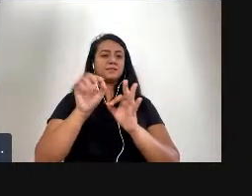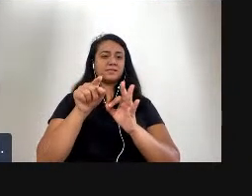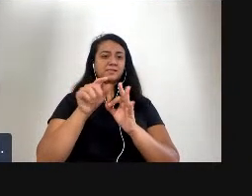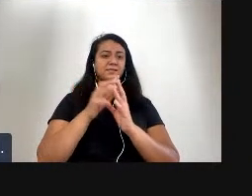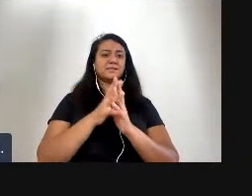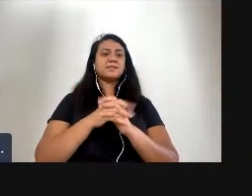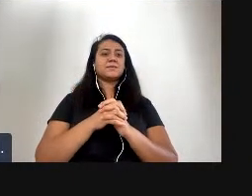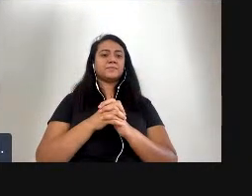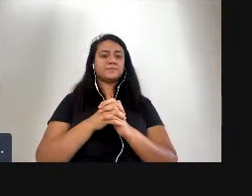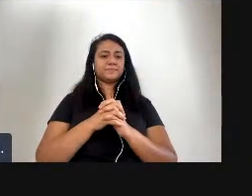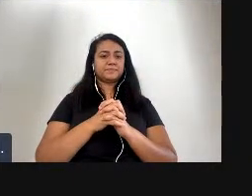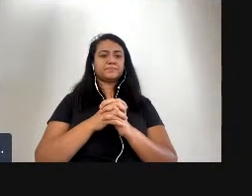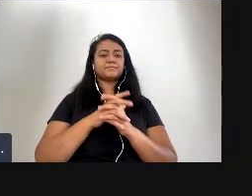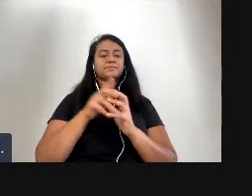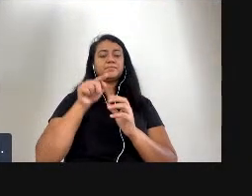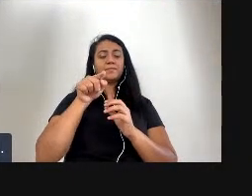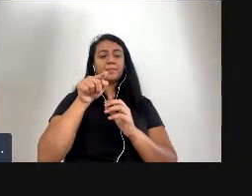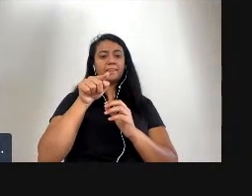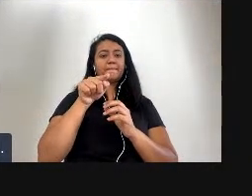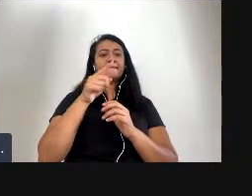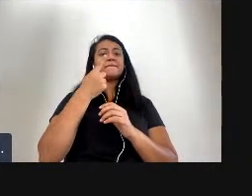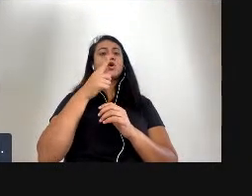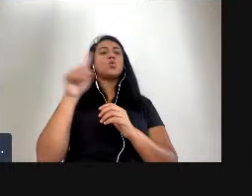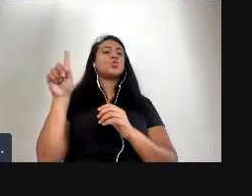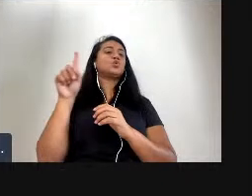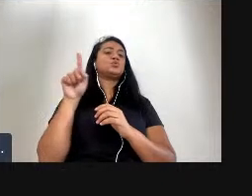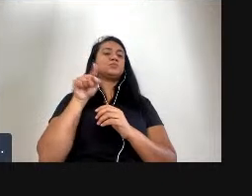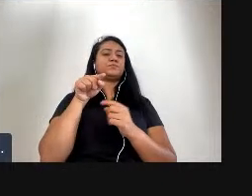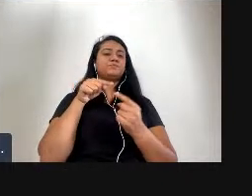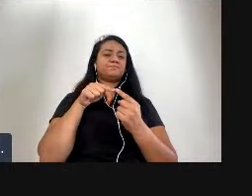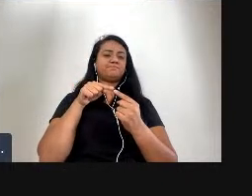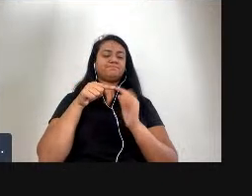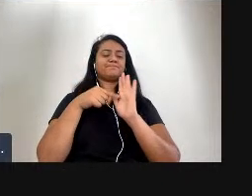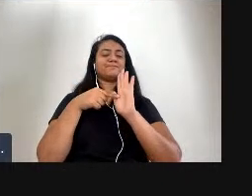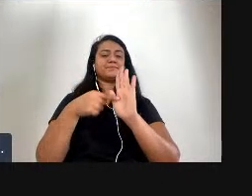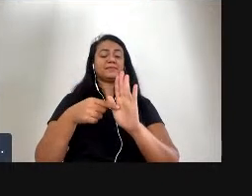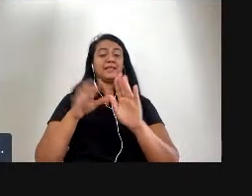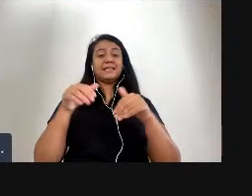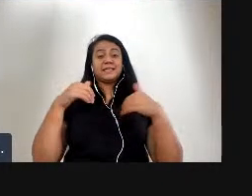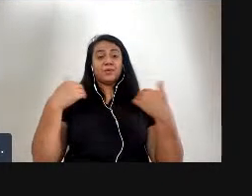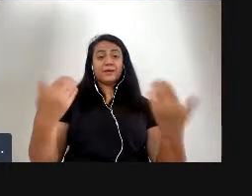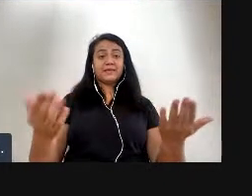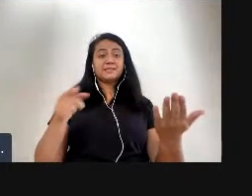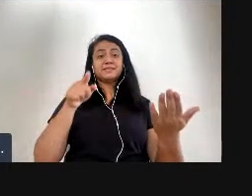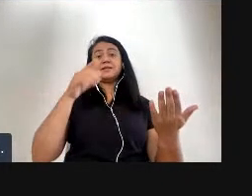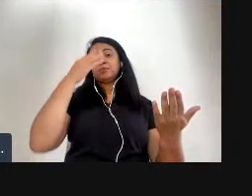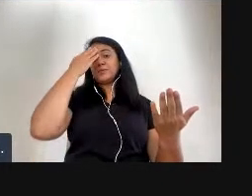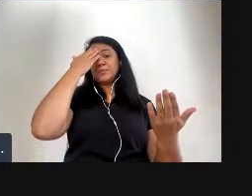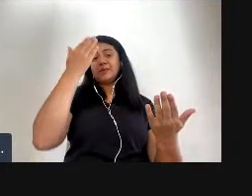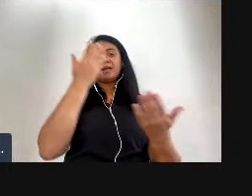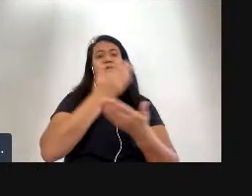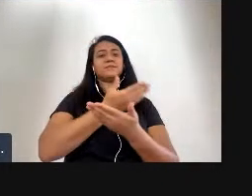essa última versão então é isso muito obrigado a vocês